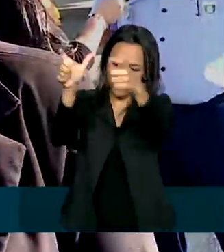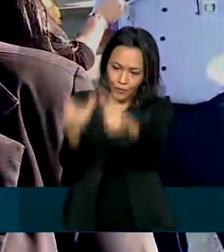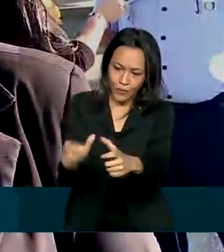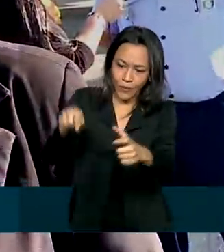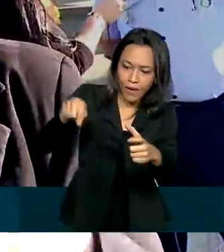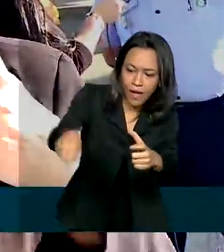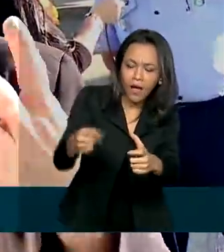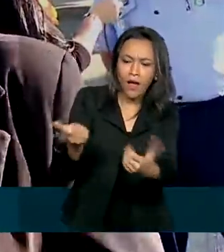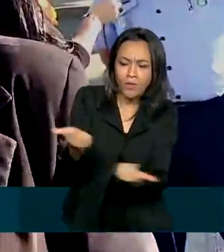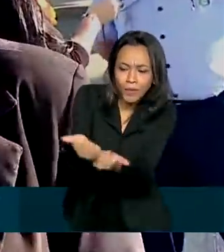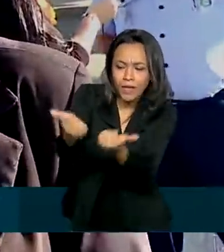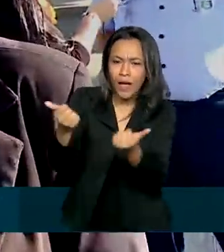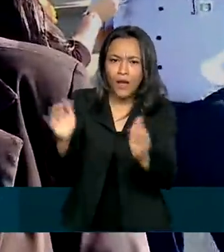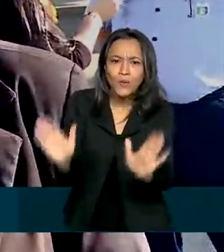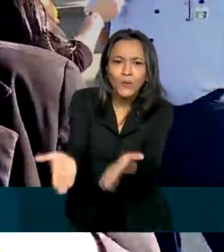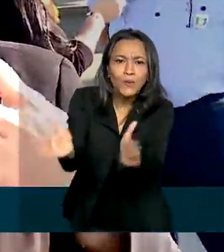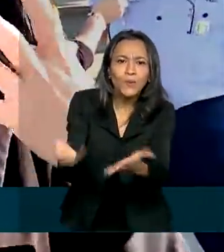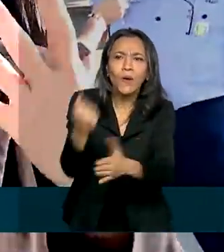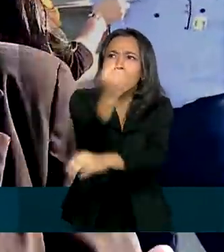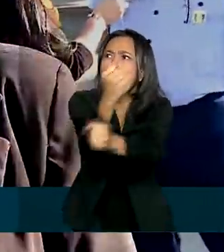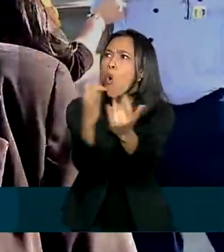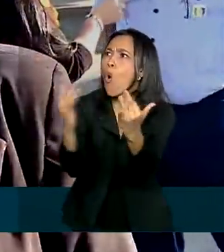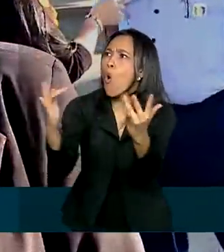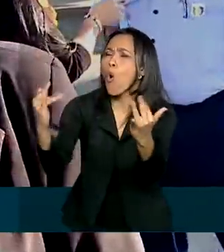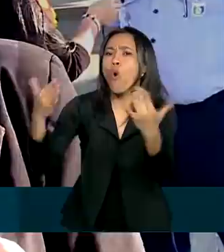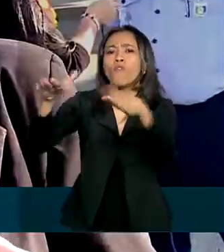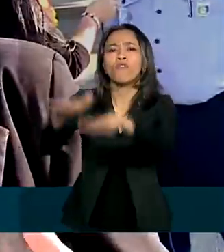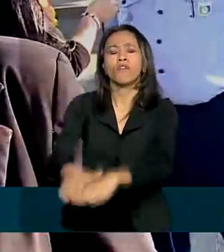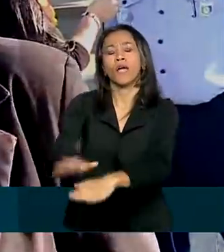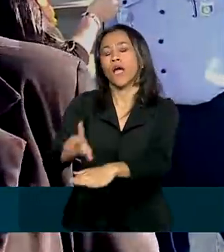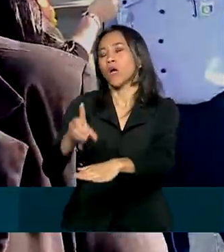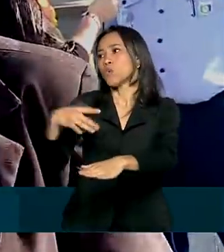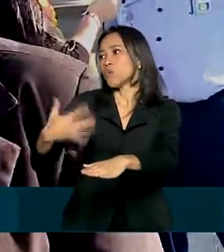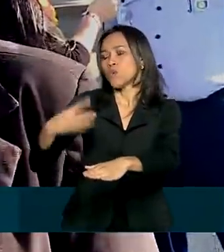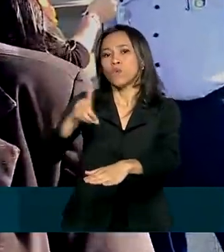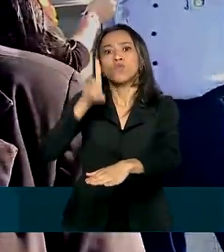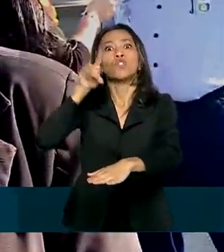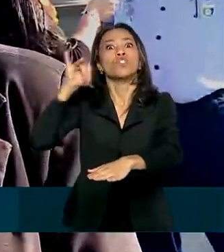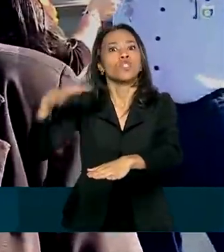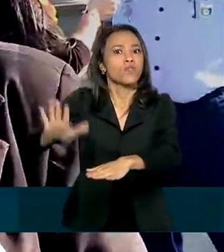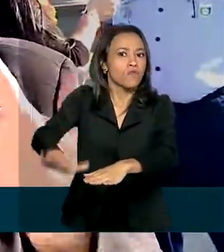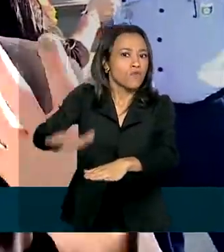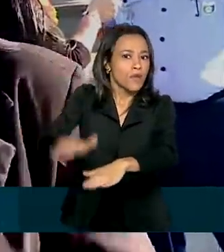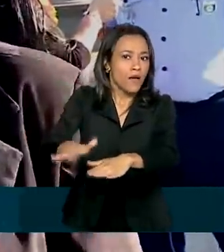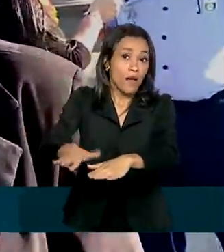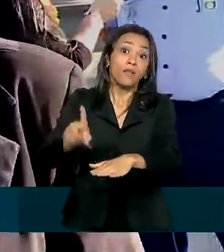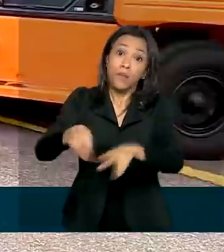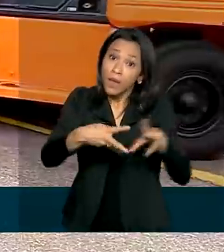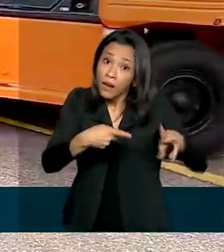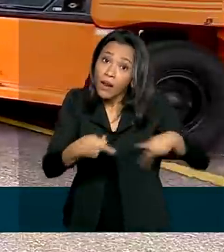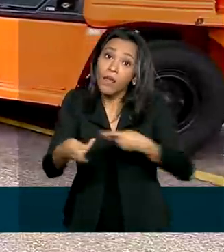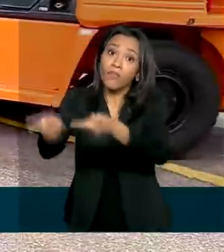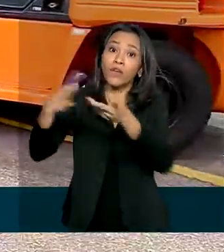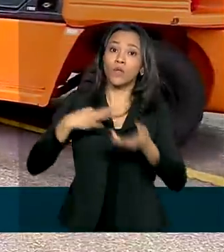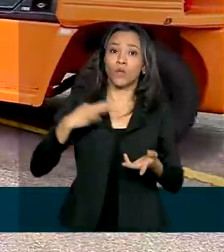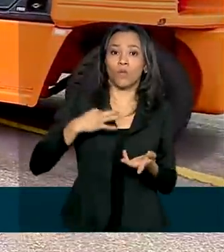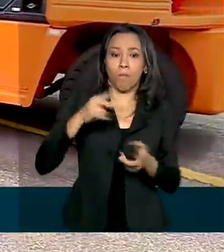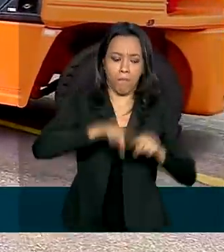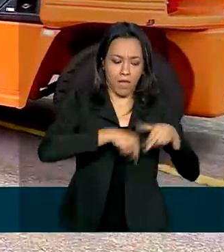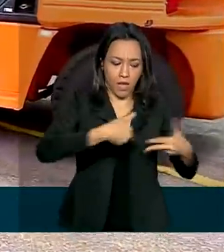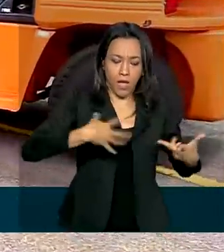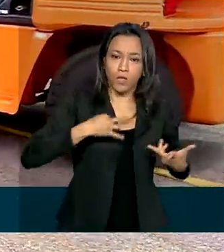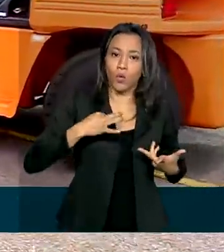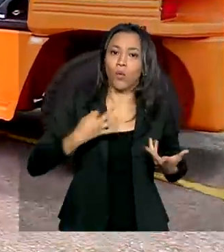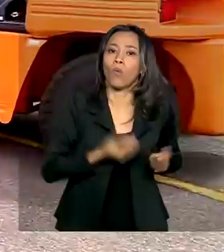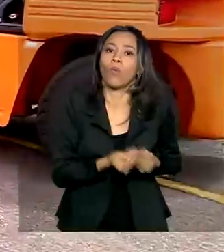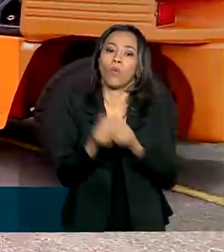ribeirinha, nas florestas, vão ficar dias, vão se doar. E eles estão levando também doações. Depois do pouso em